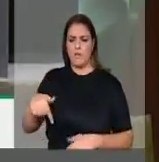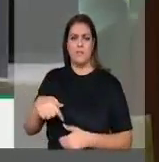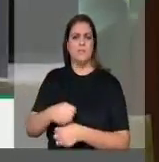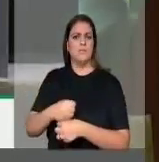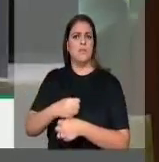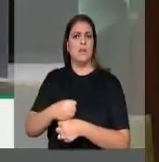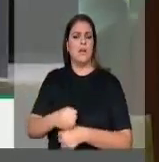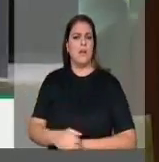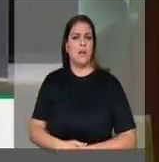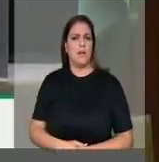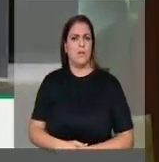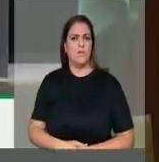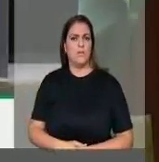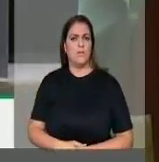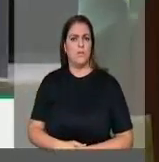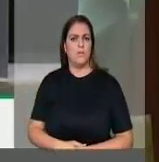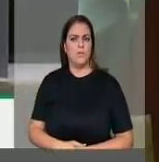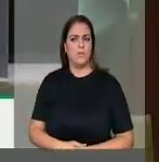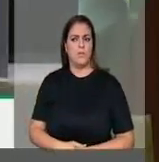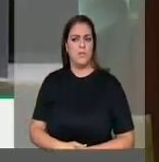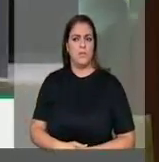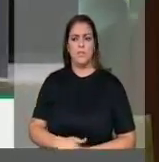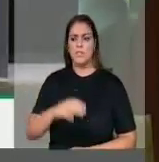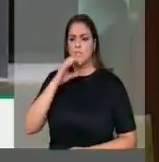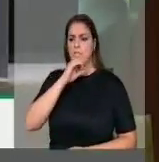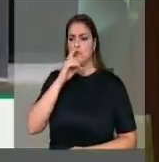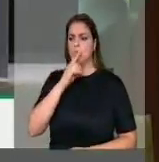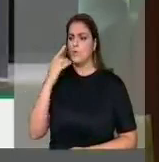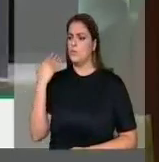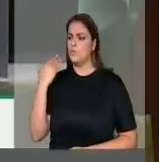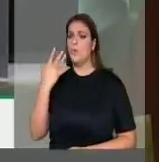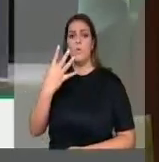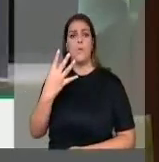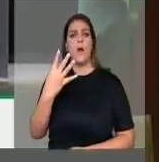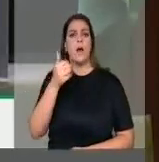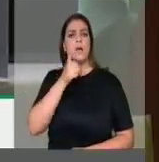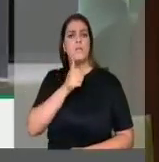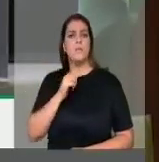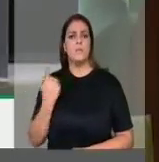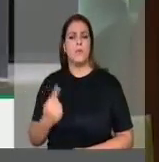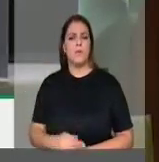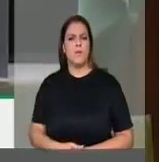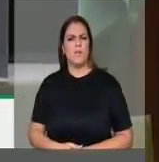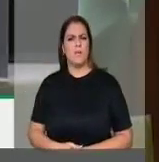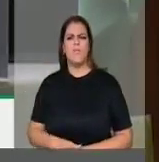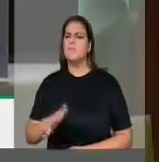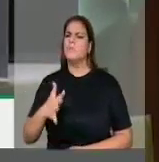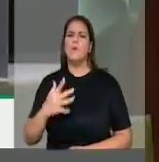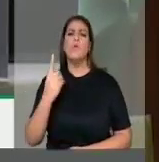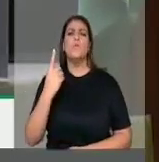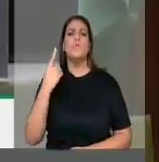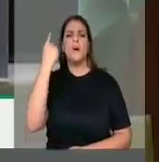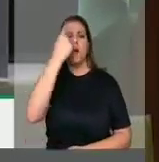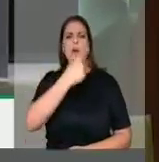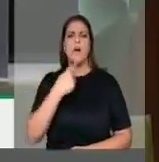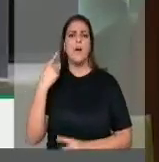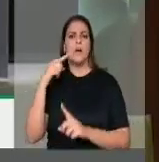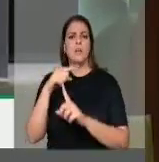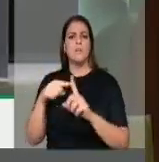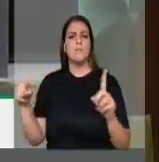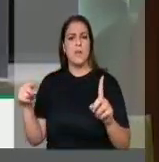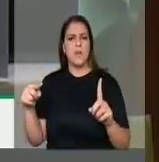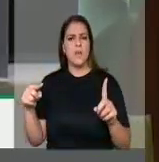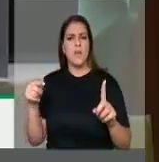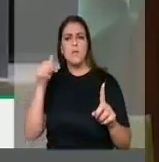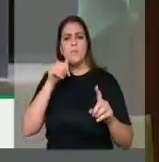4 só neste final dessa semana. A cada uma hora e meia acontece um